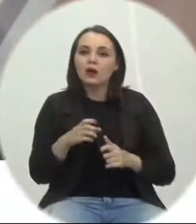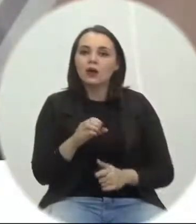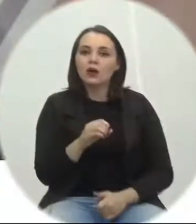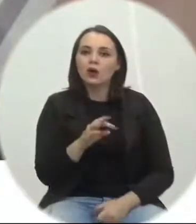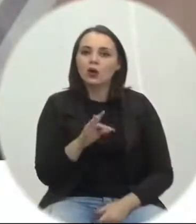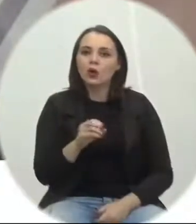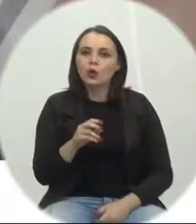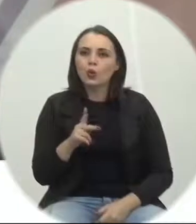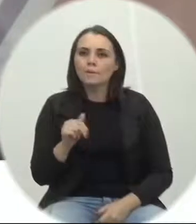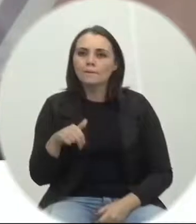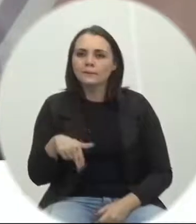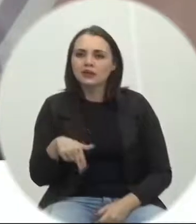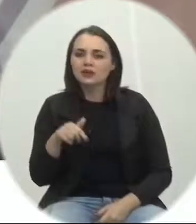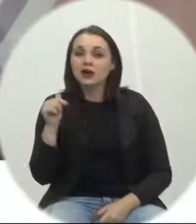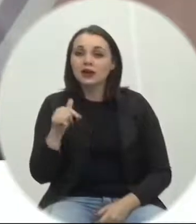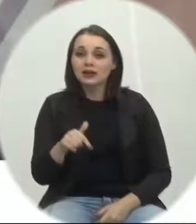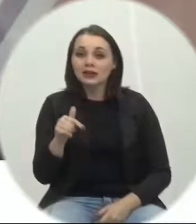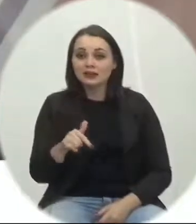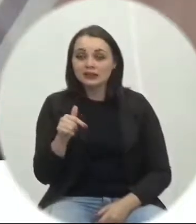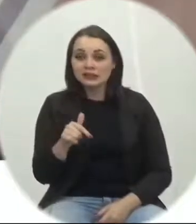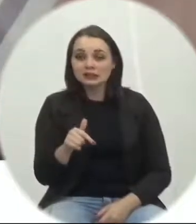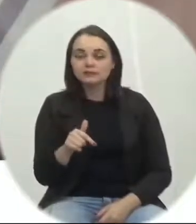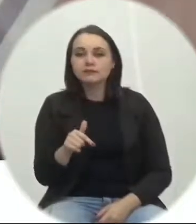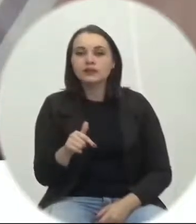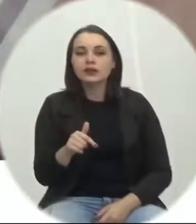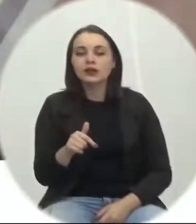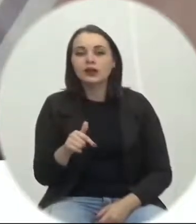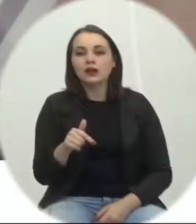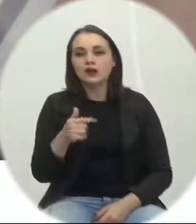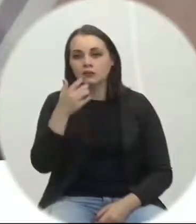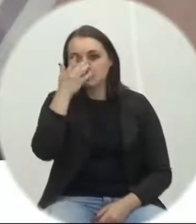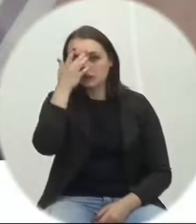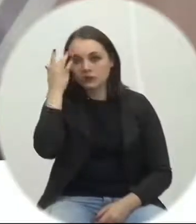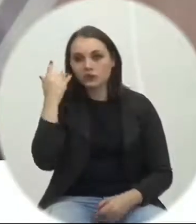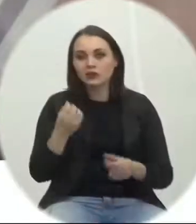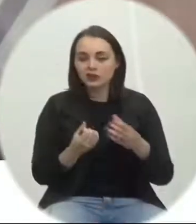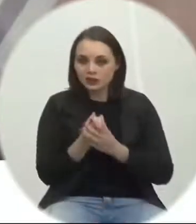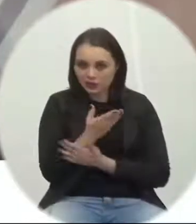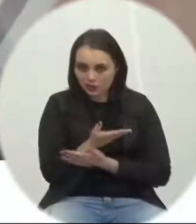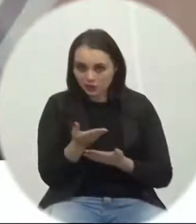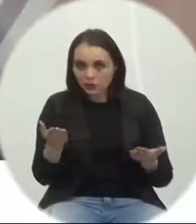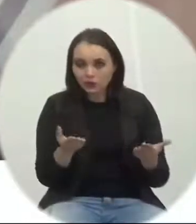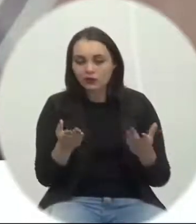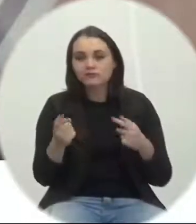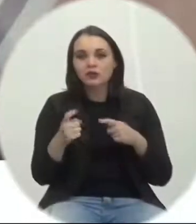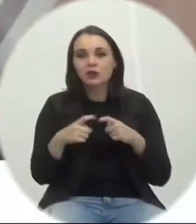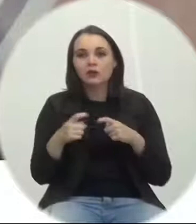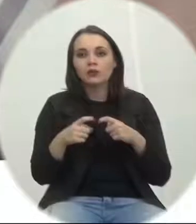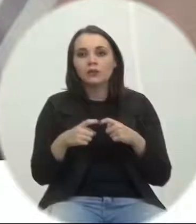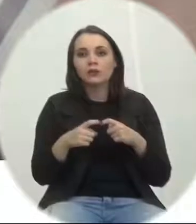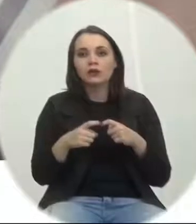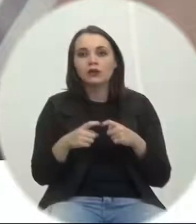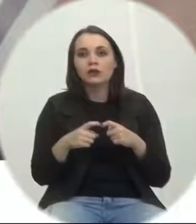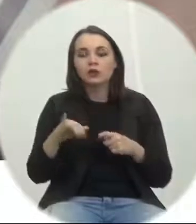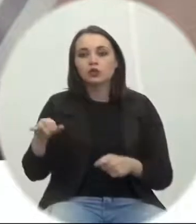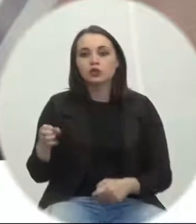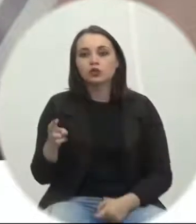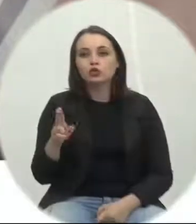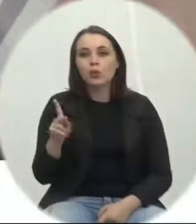onde o idealizador é o doutor Juparetã Ribeiro,